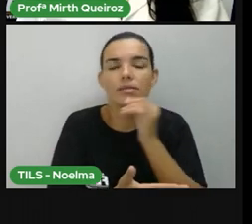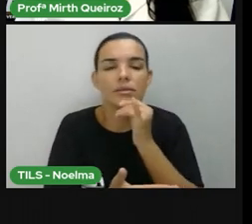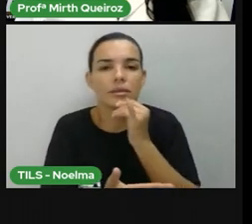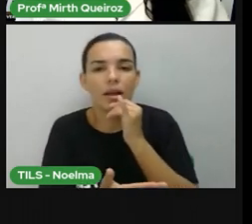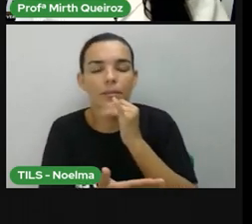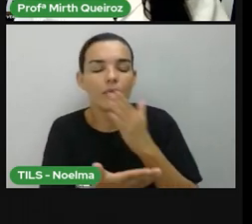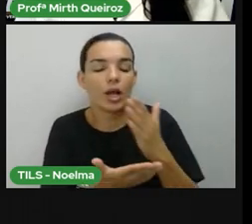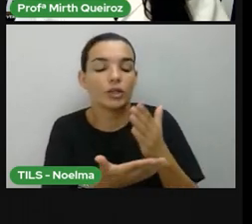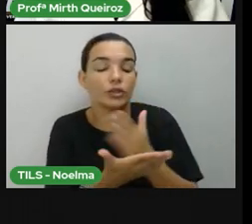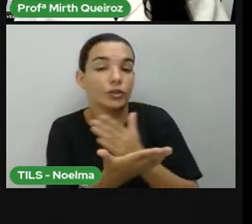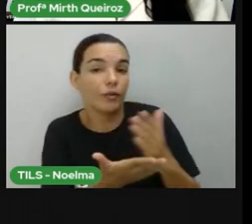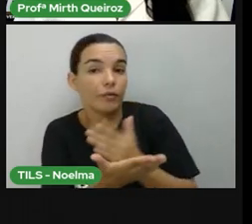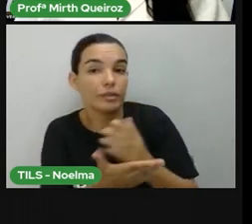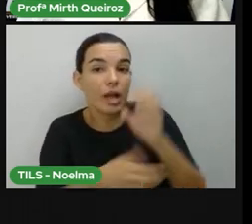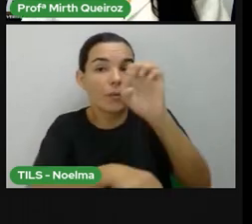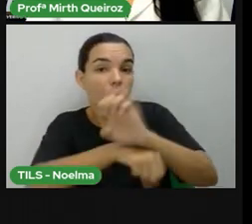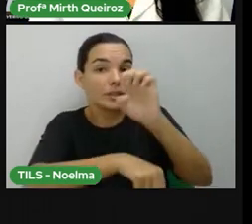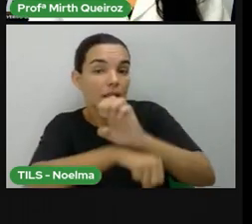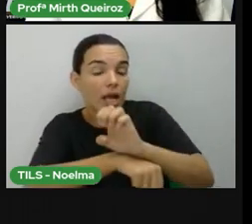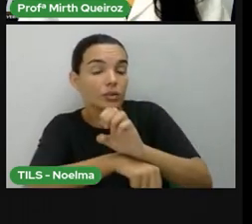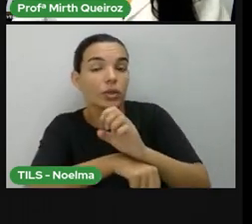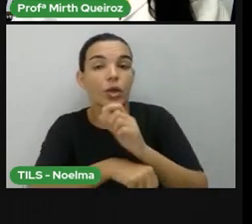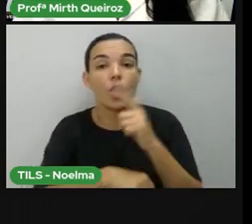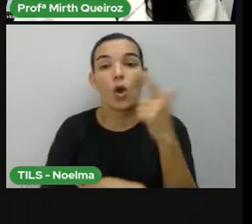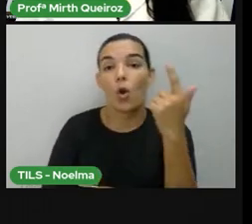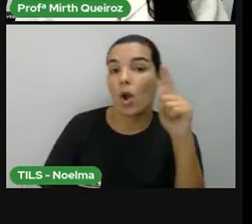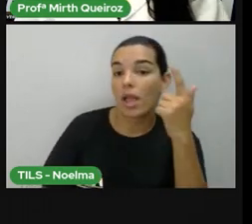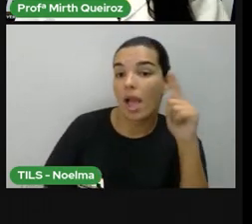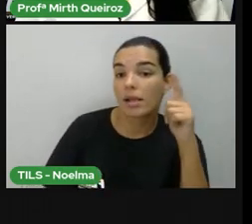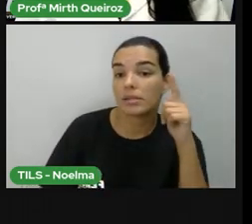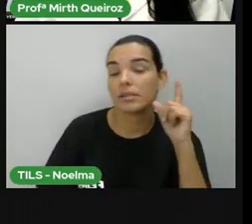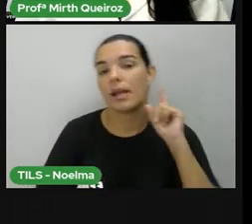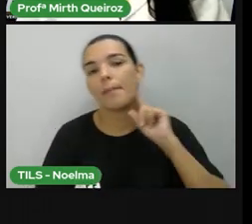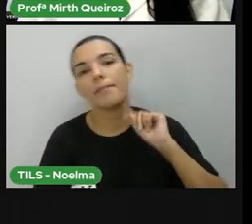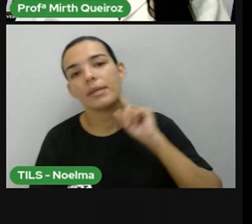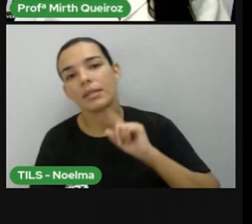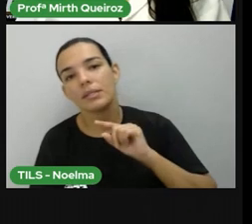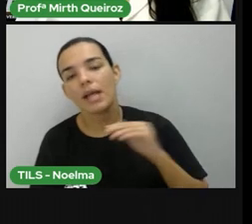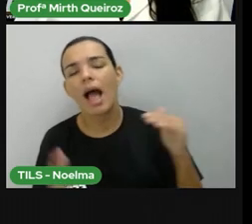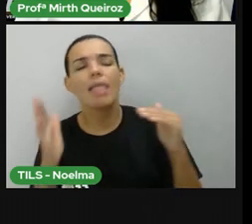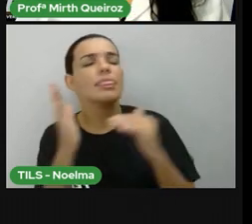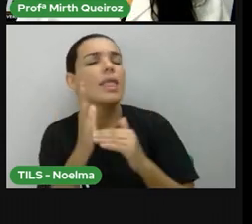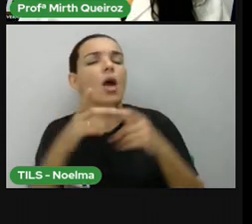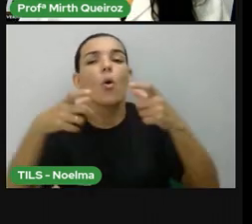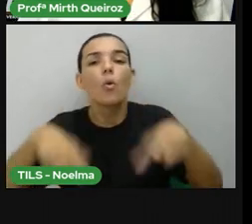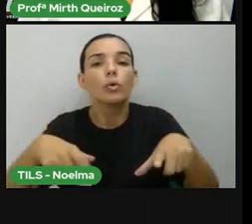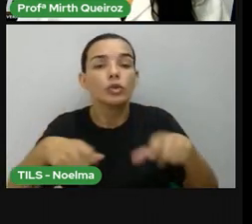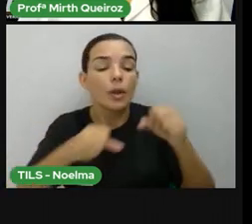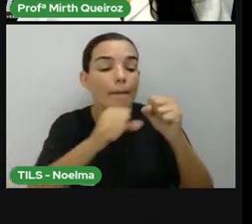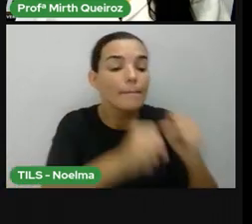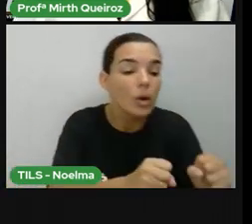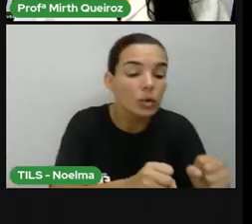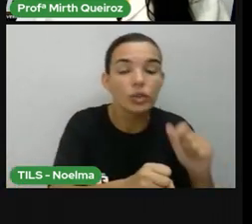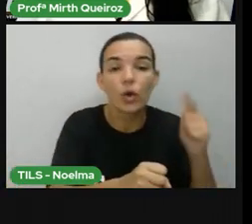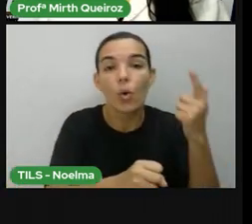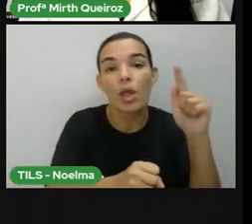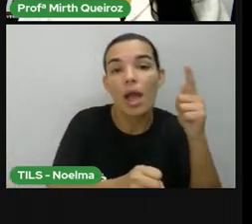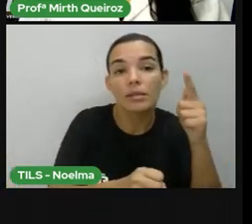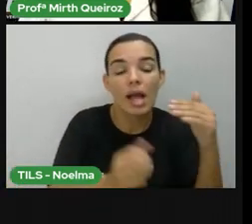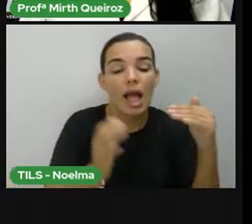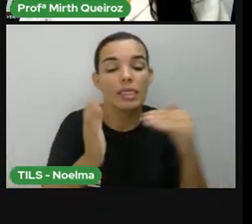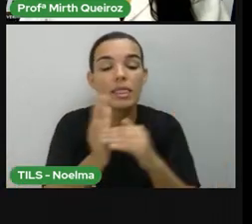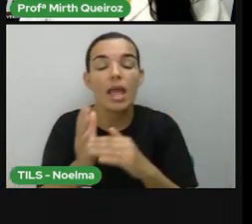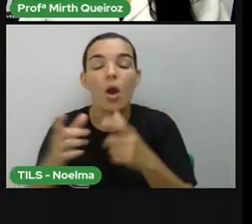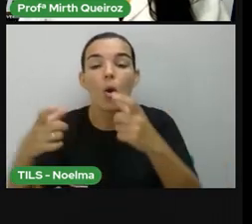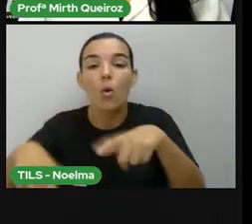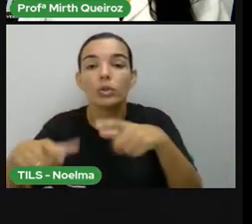Goiás e Minas Gerais. Então, até onde vai Goiás e a partir de onde começa aí